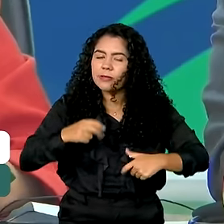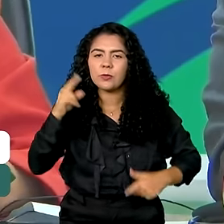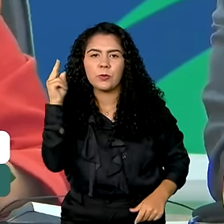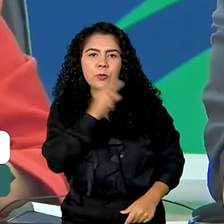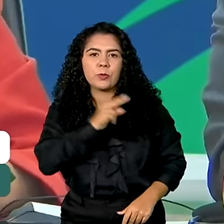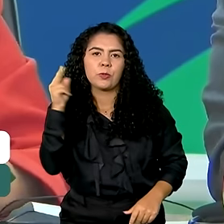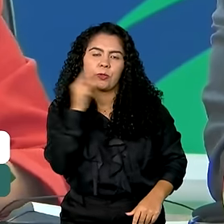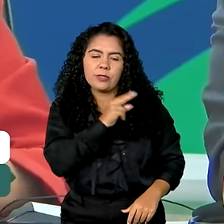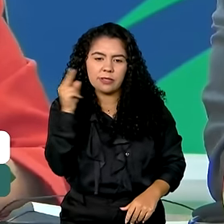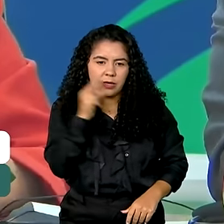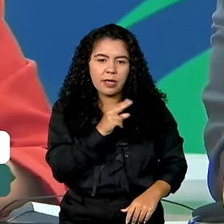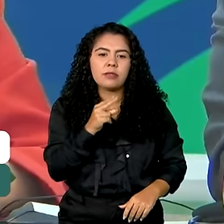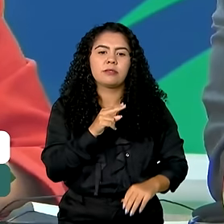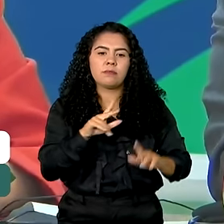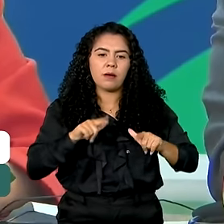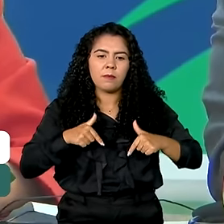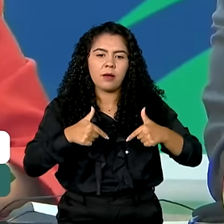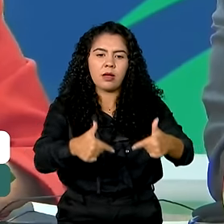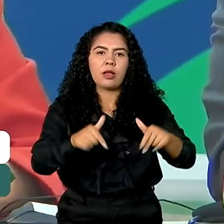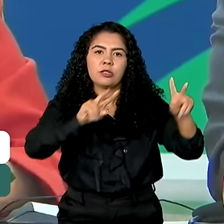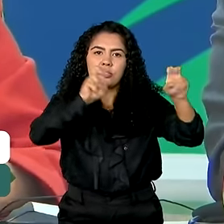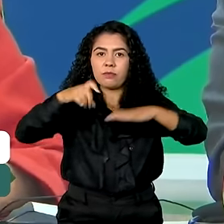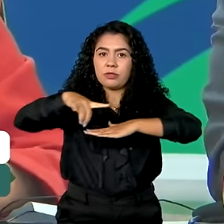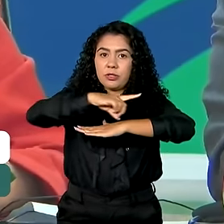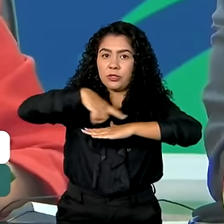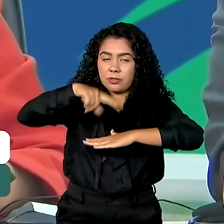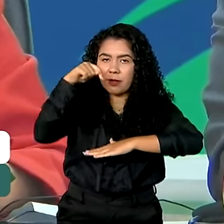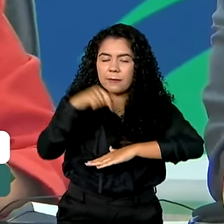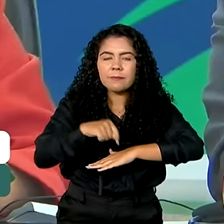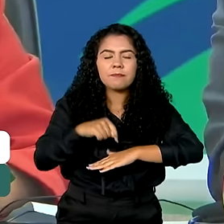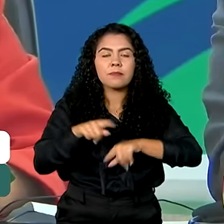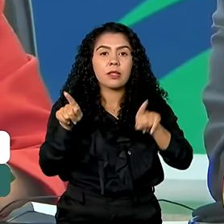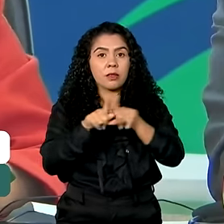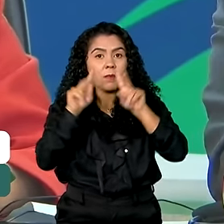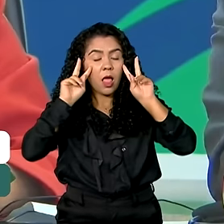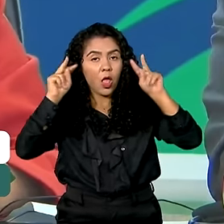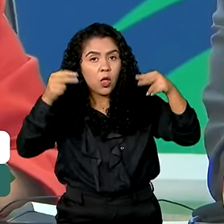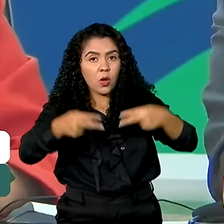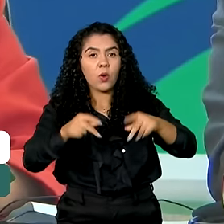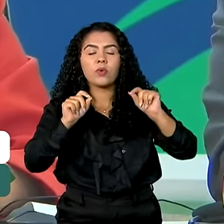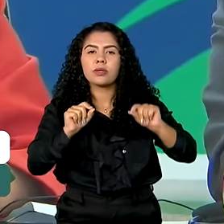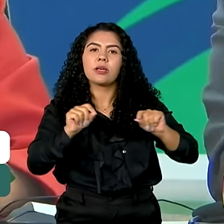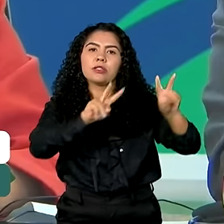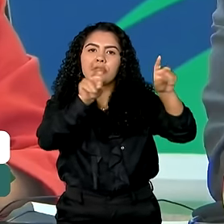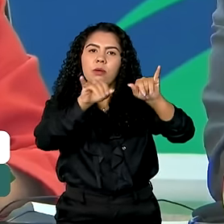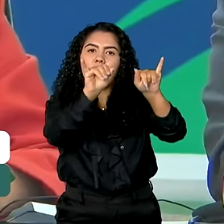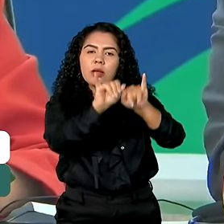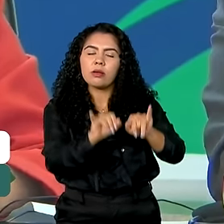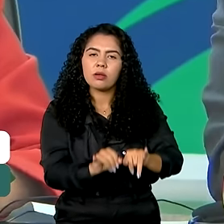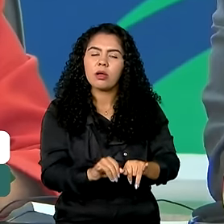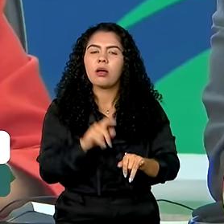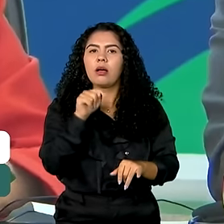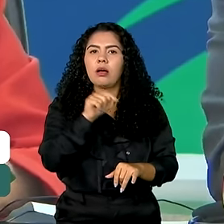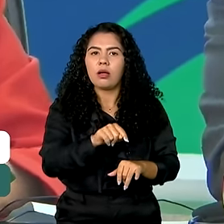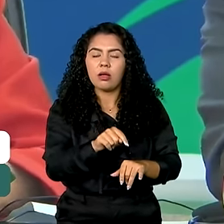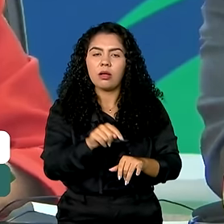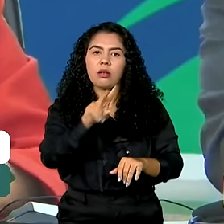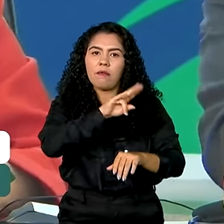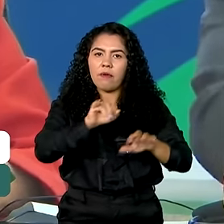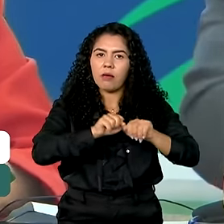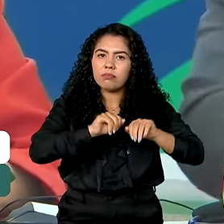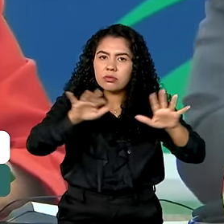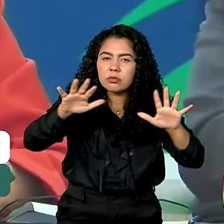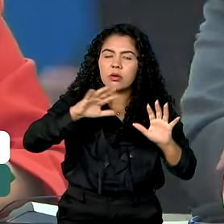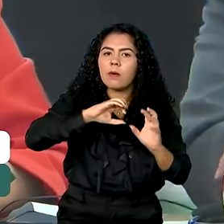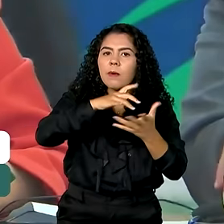necessidade de superação do hiato digital. O reconhecimento de que infraestruturas digitais não serão universalizadas apenas por